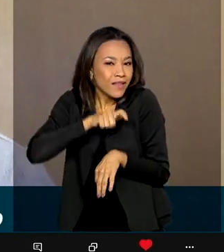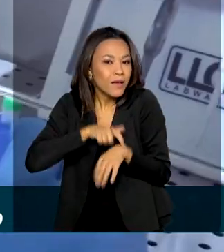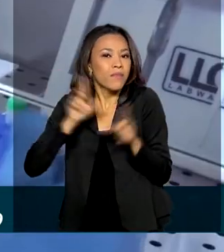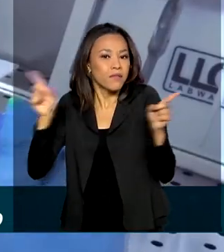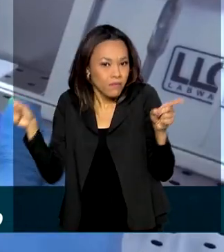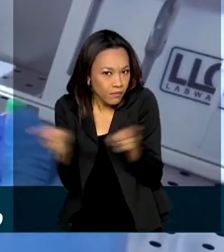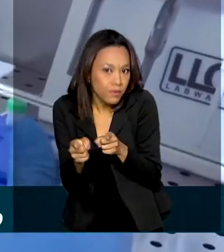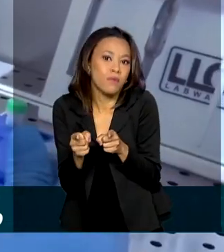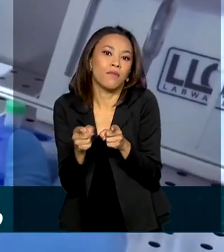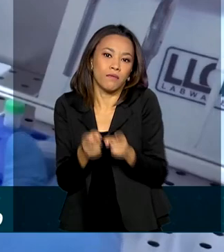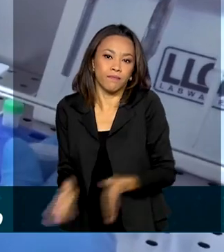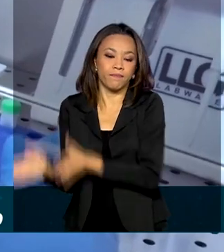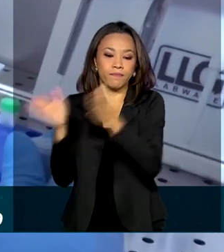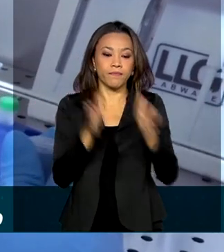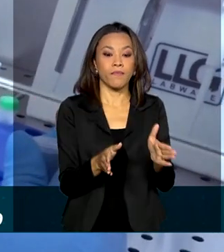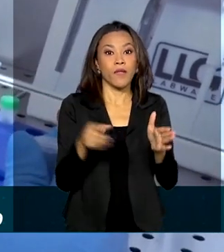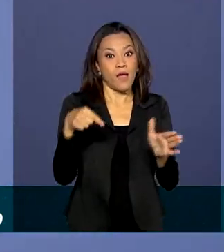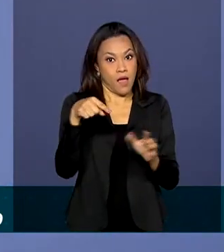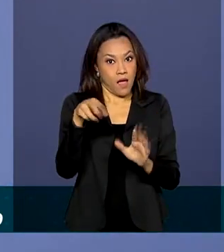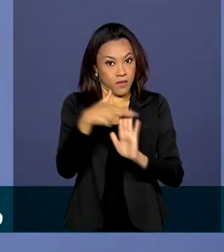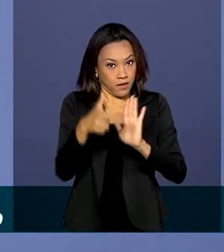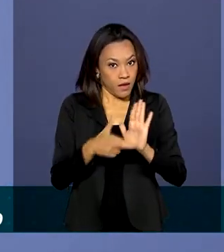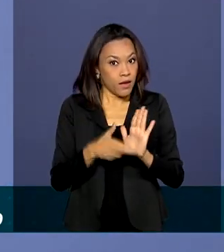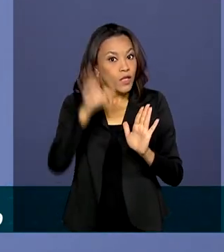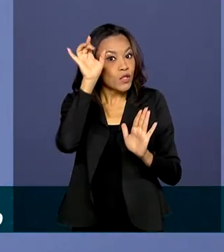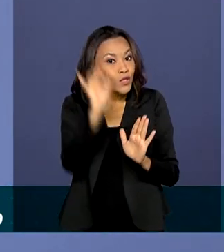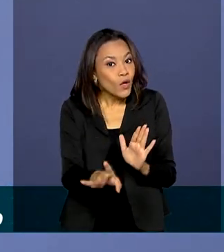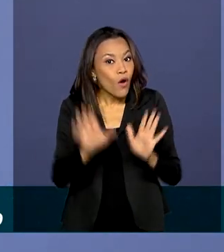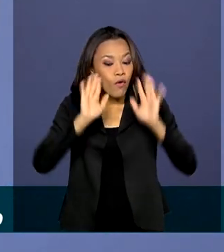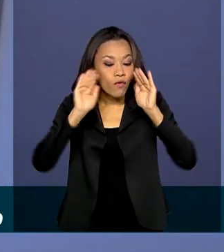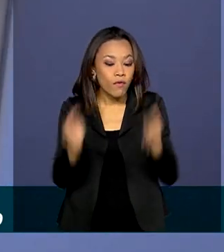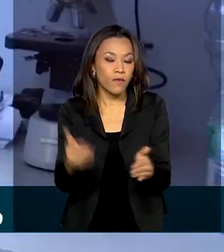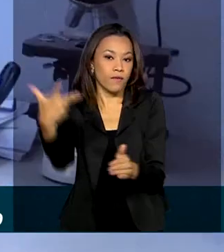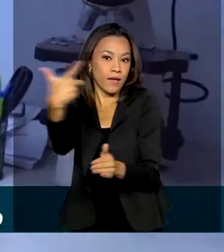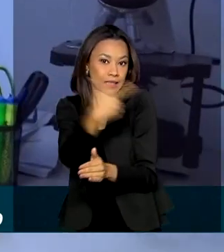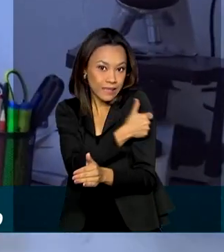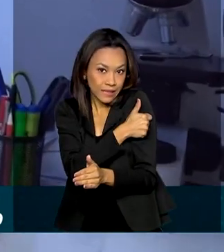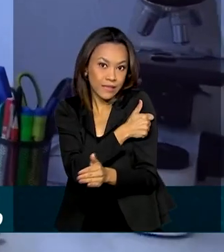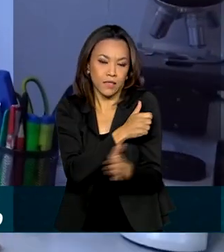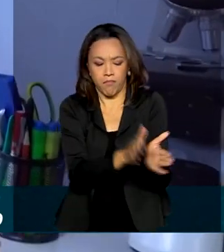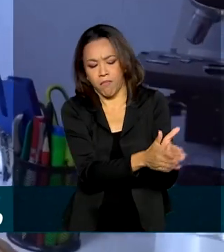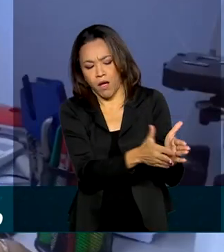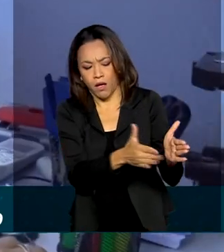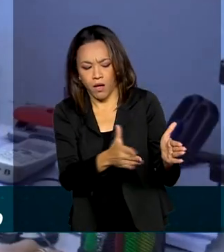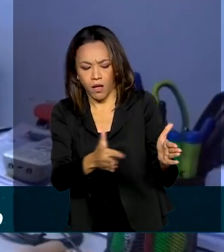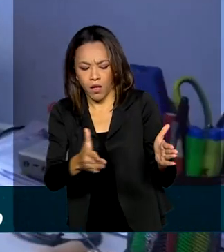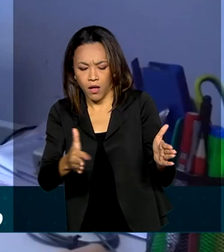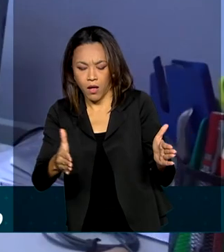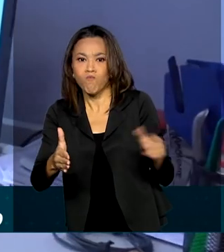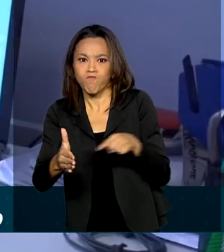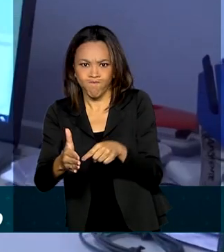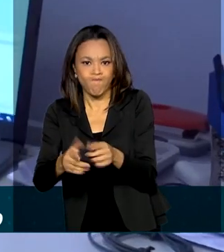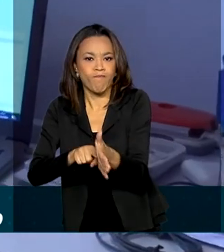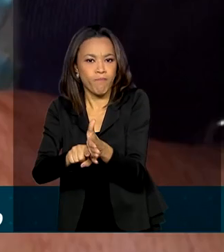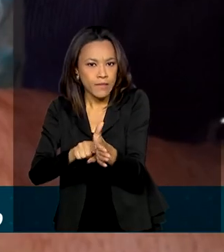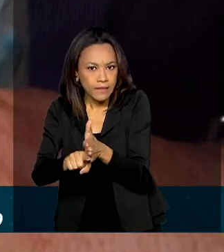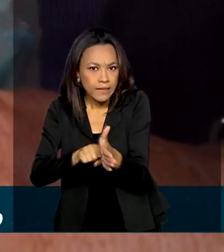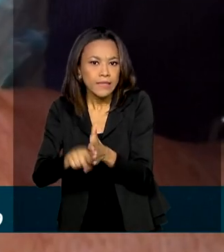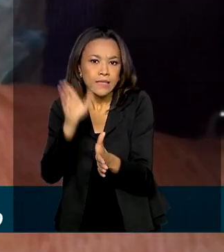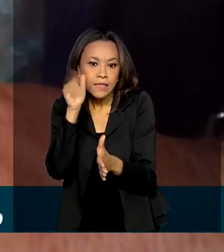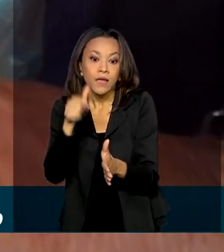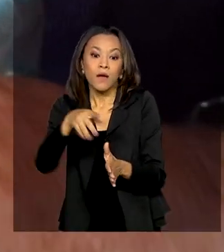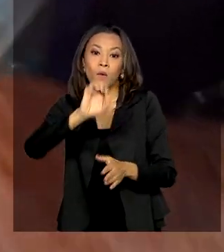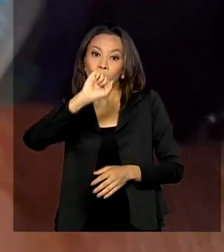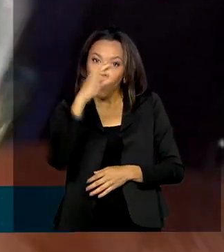ser menor. A mudança só vale para vacinas contra a Covid-19 em fase avançada de testes. Hoje, no Brasil, quatro